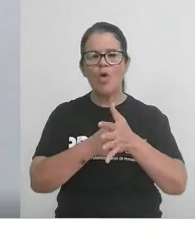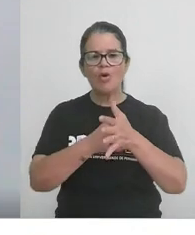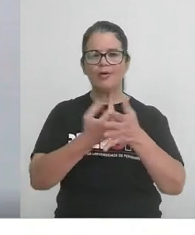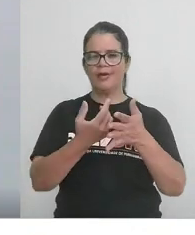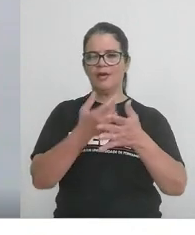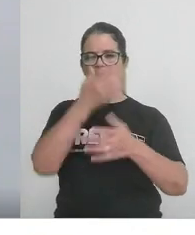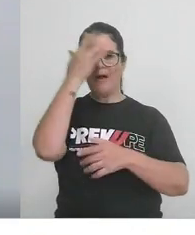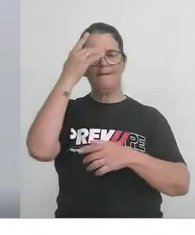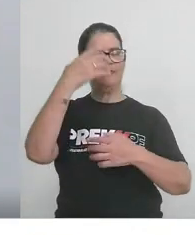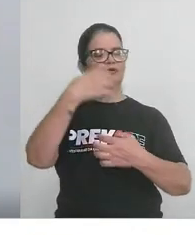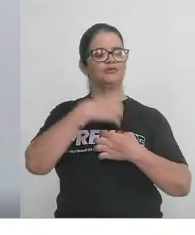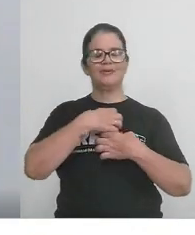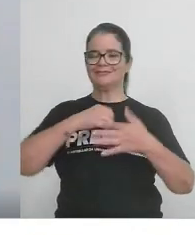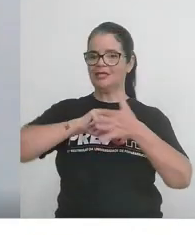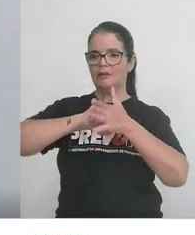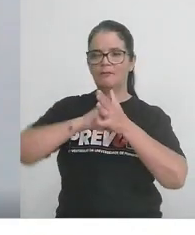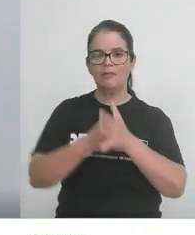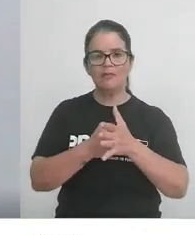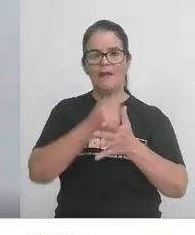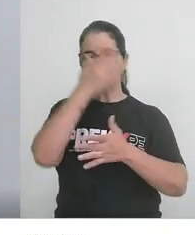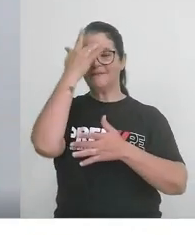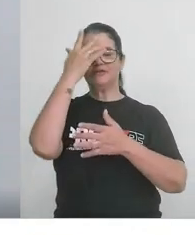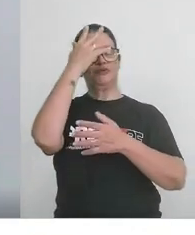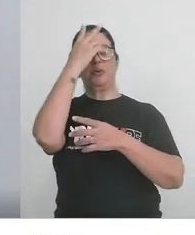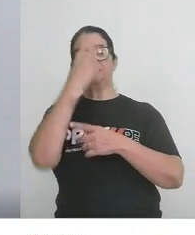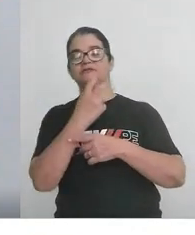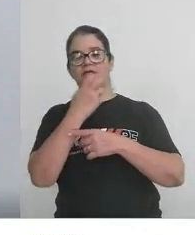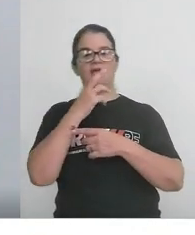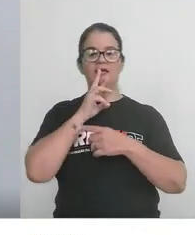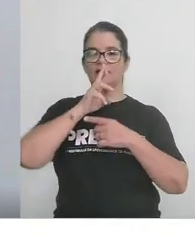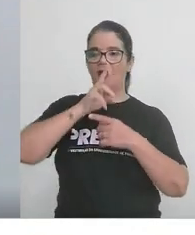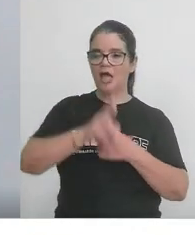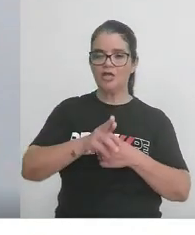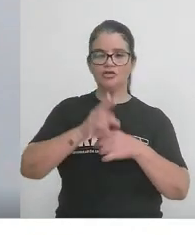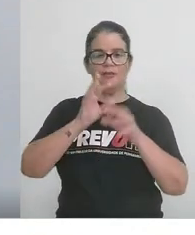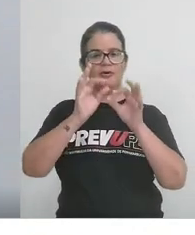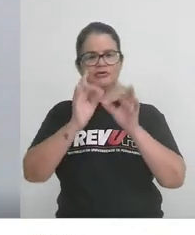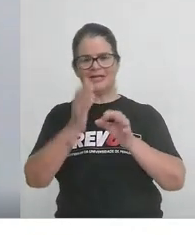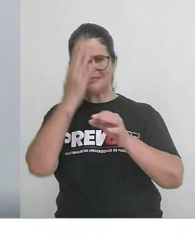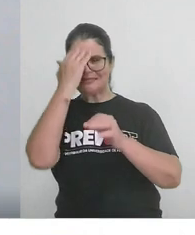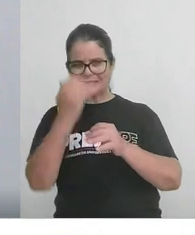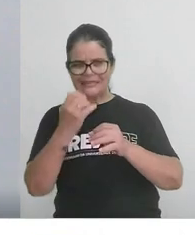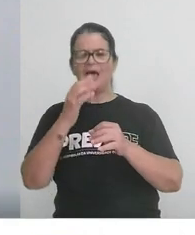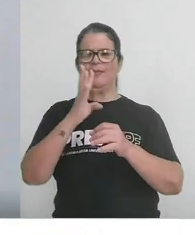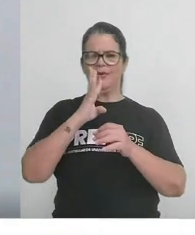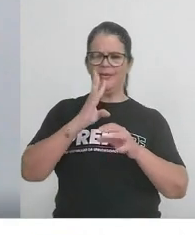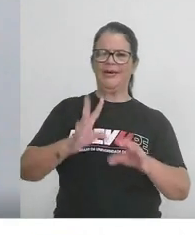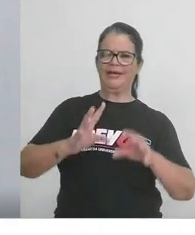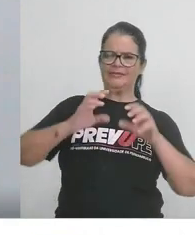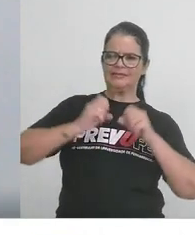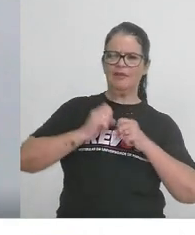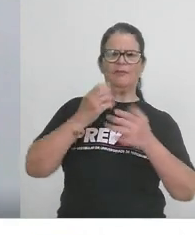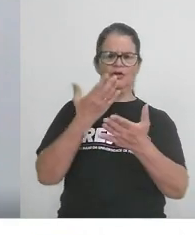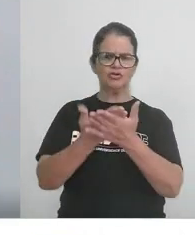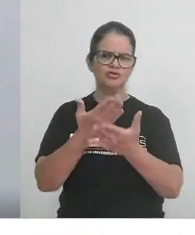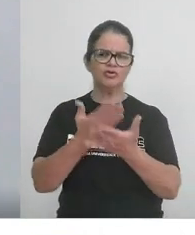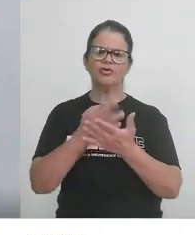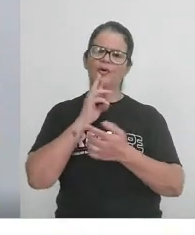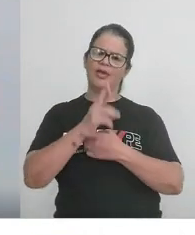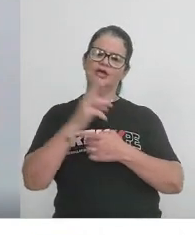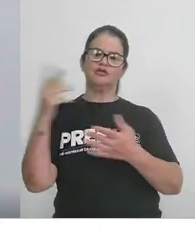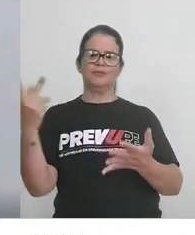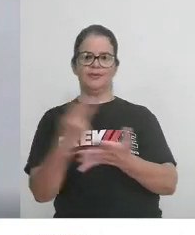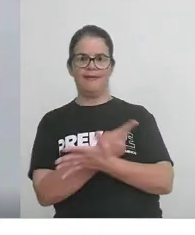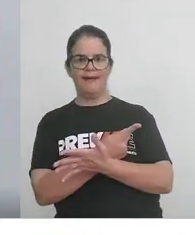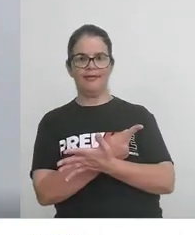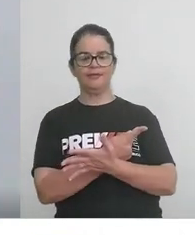muita gente sente um bloqueio, muita gente cega, dá a resposta certa, sabe, tem o conhecimento, estudou e respondeu